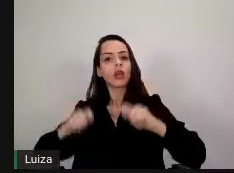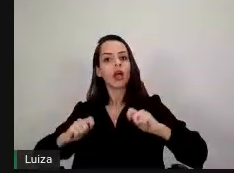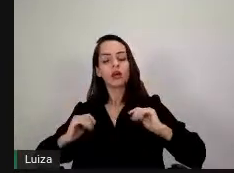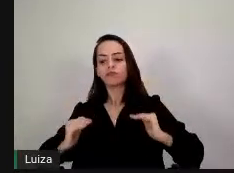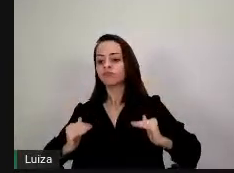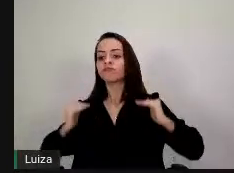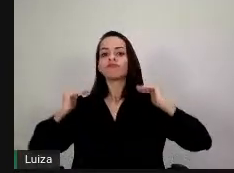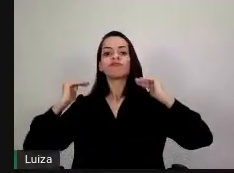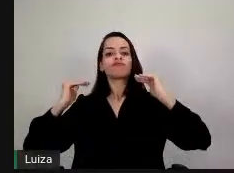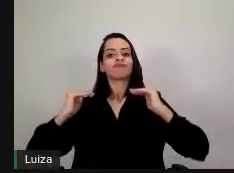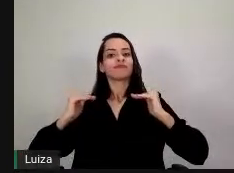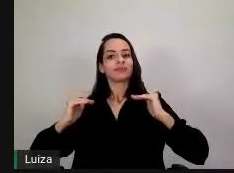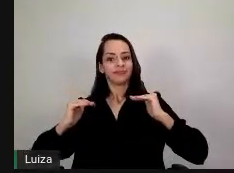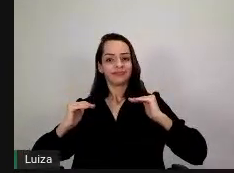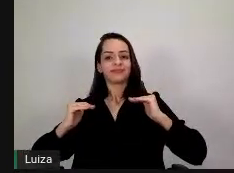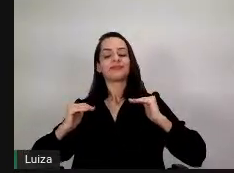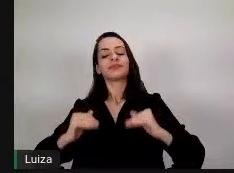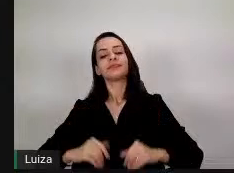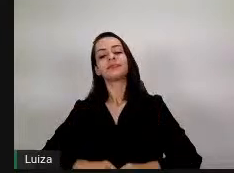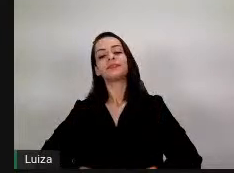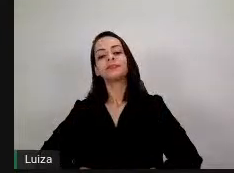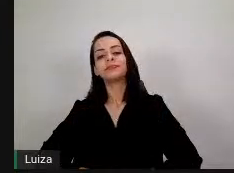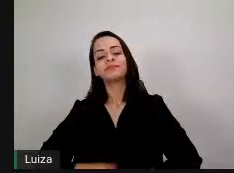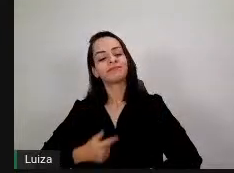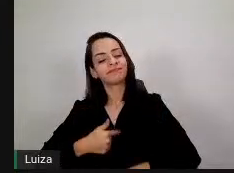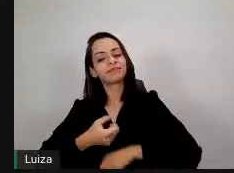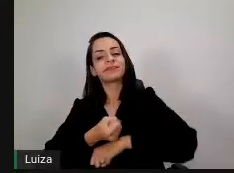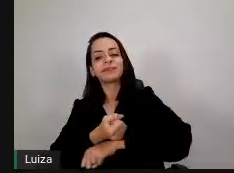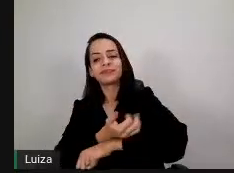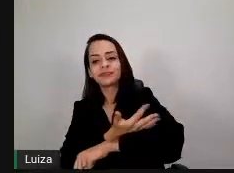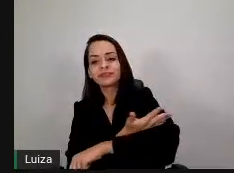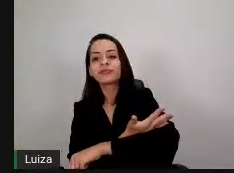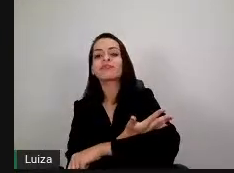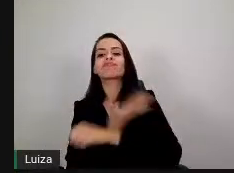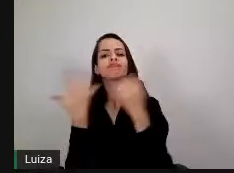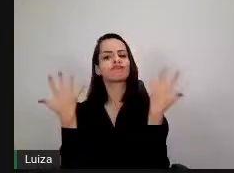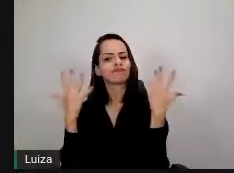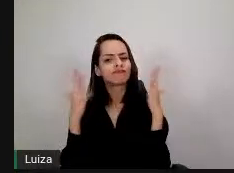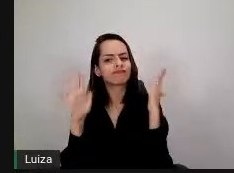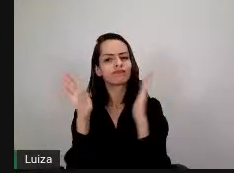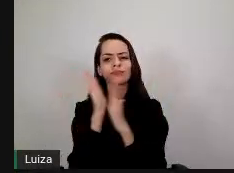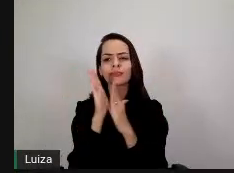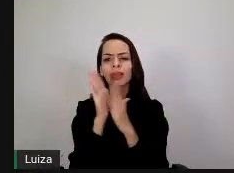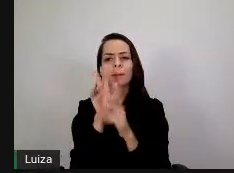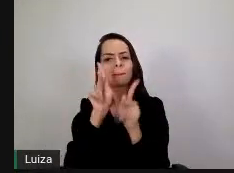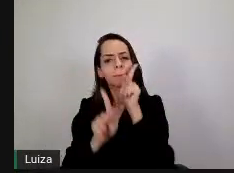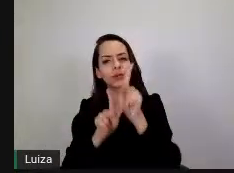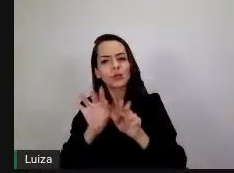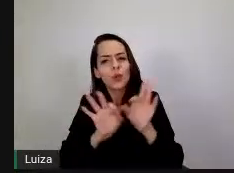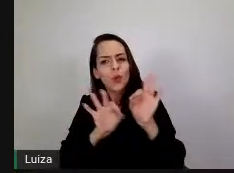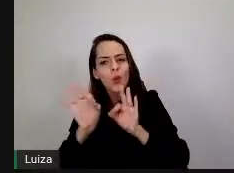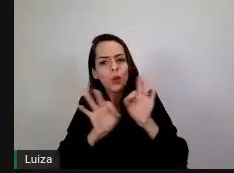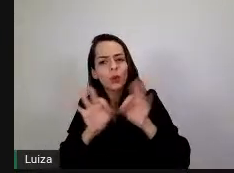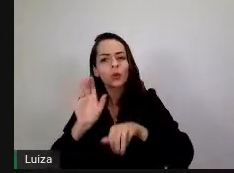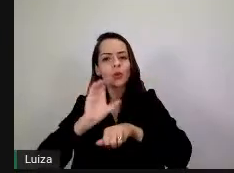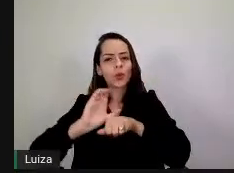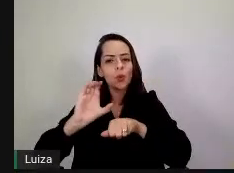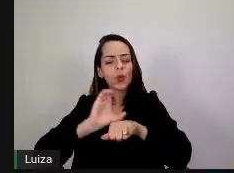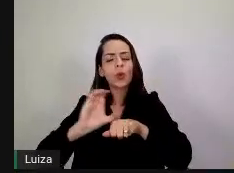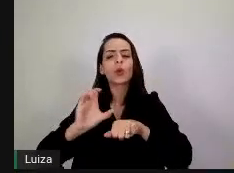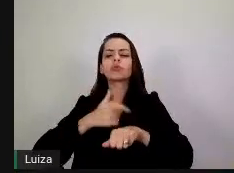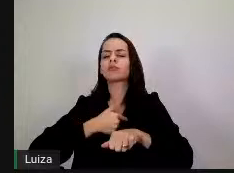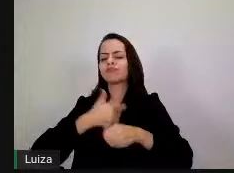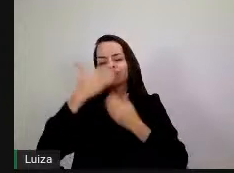parabenizo os idealizadores desse curso, e agradeço a todos os profissionais envolvidos em sua